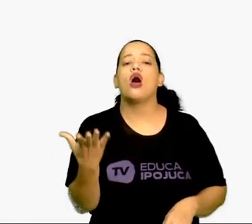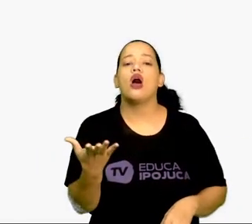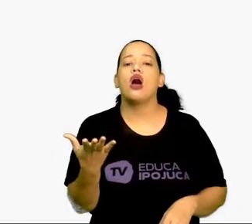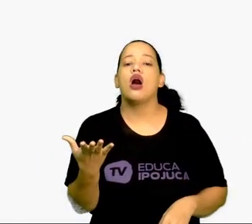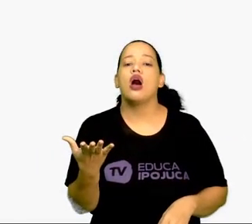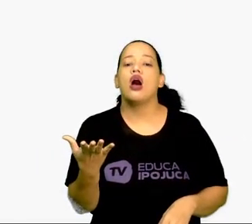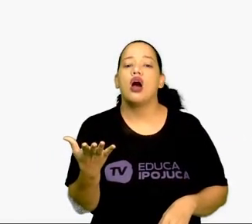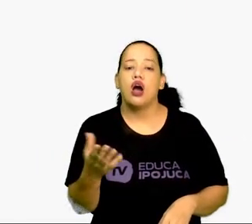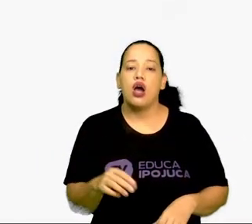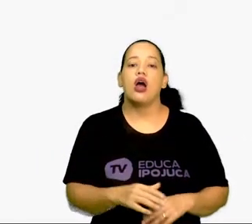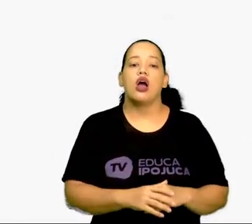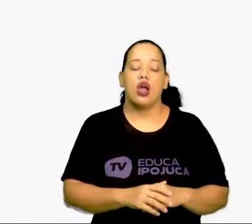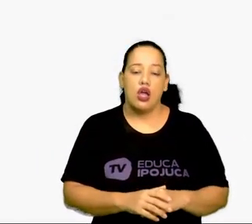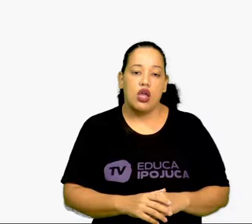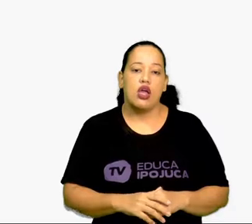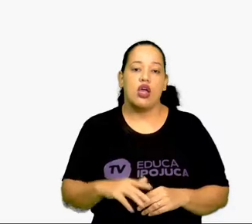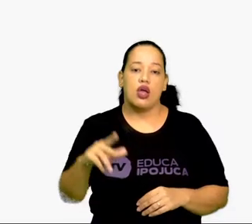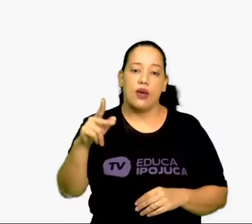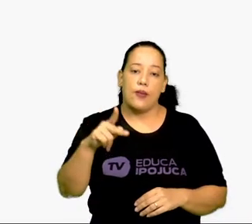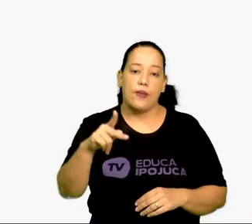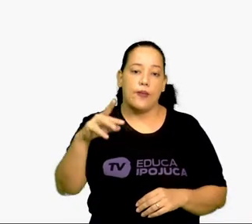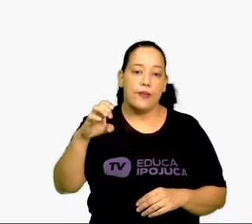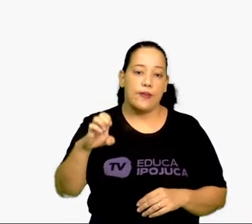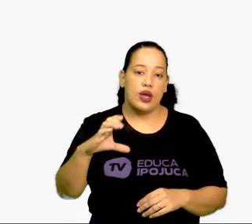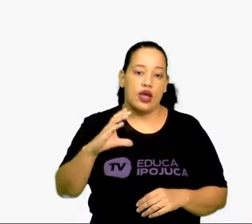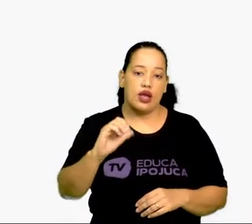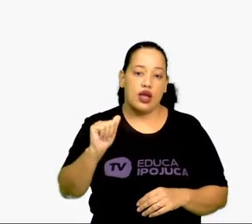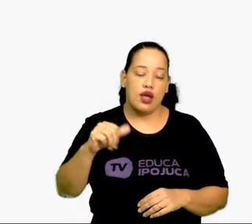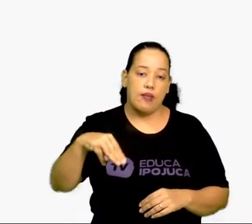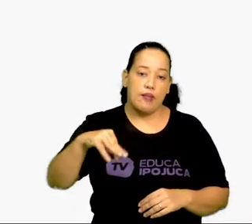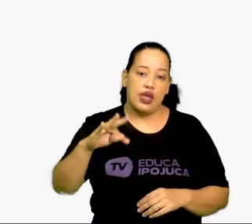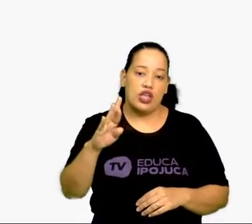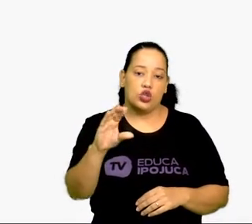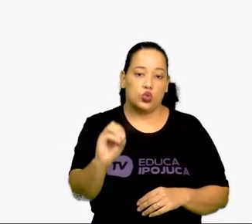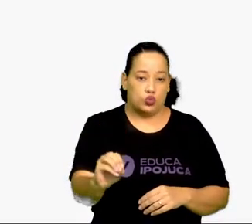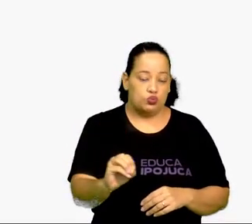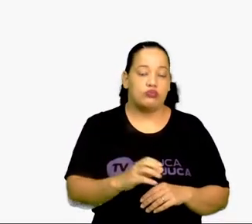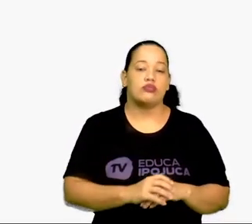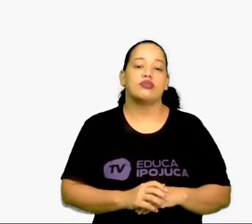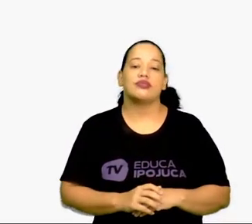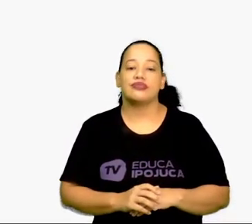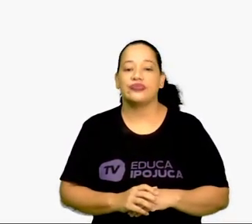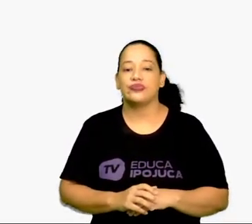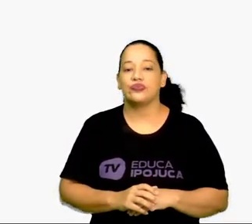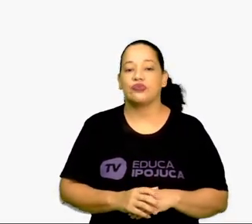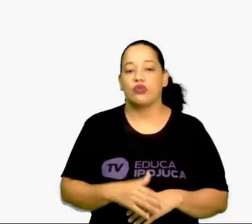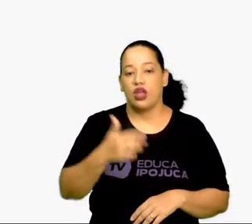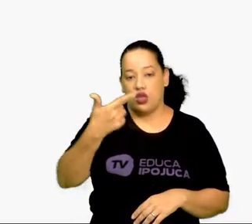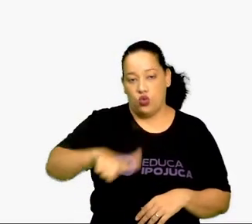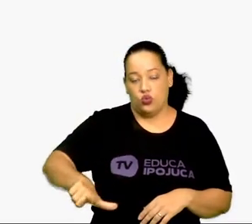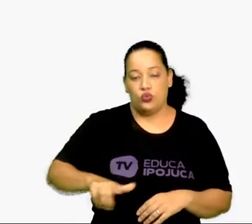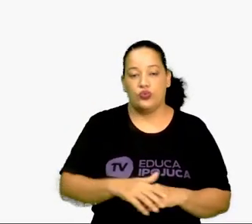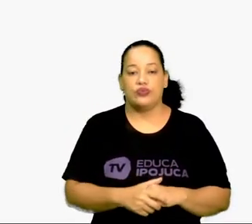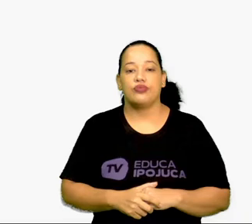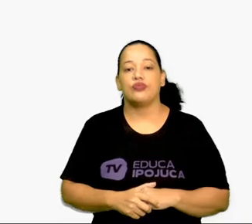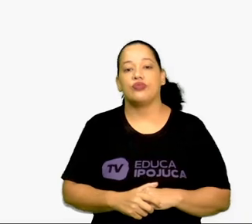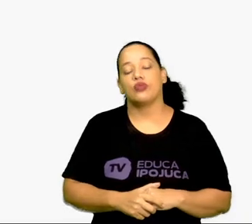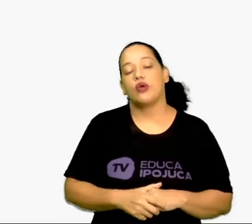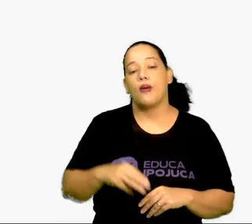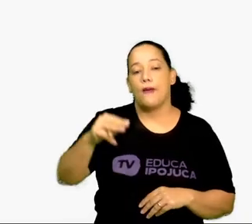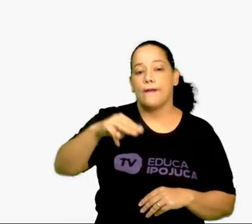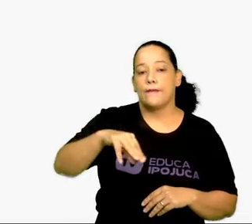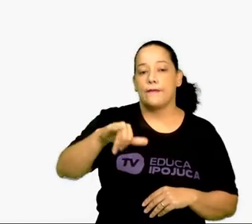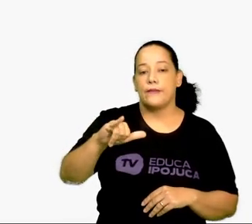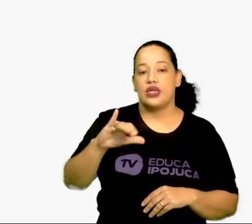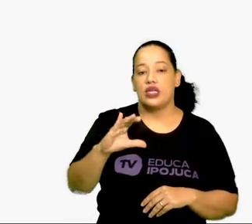o petrametro. Certo? Vamos passar agora para outro exemplo. O micrômetro.